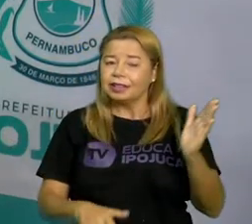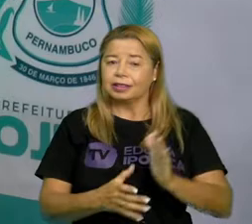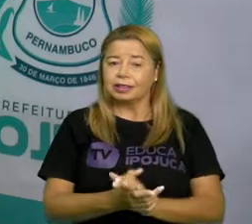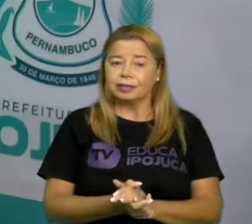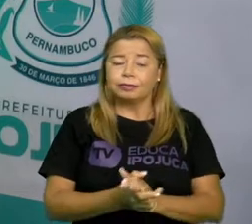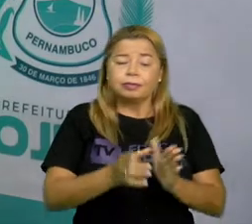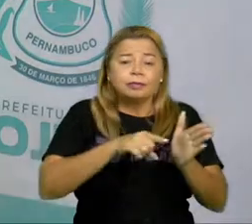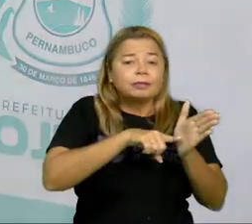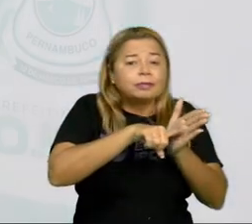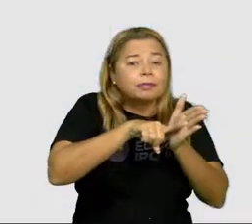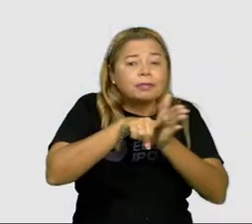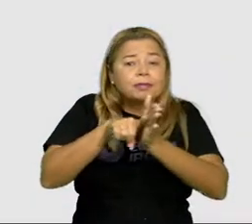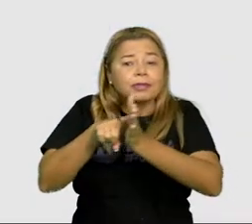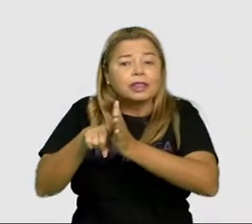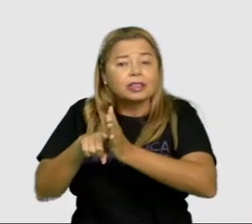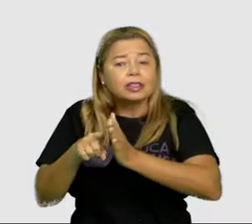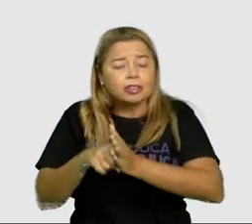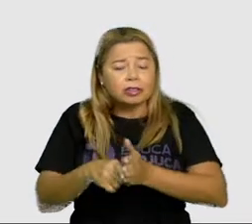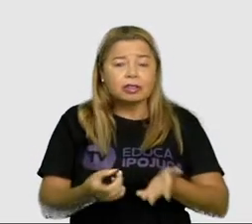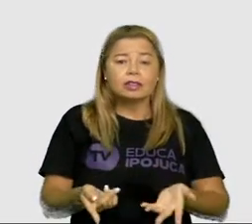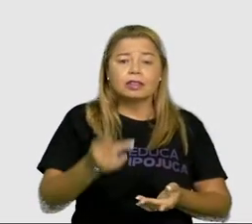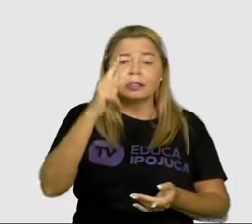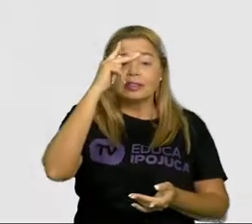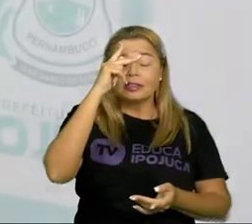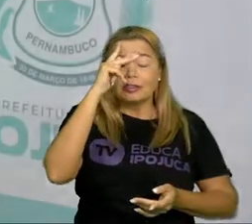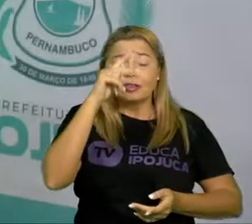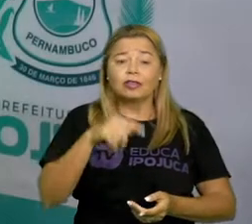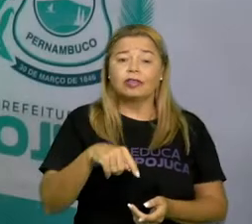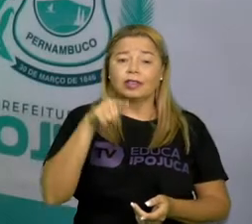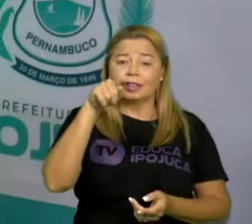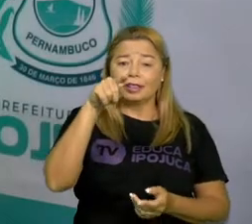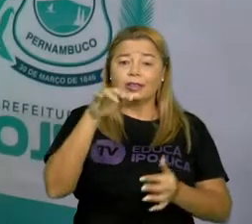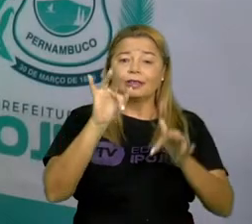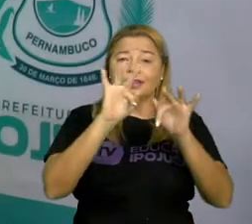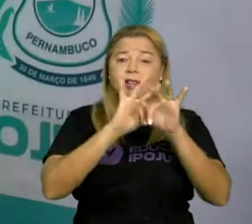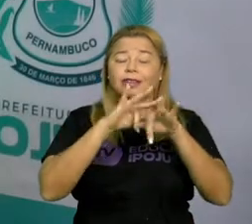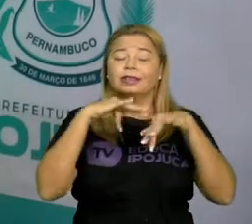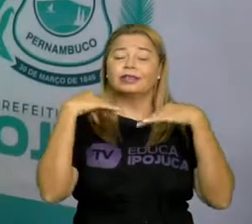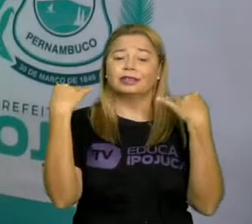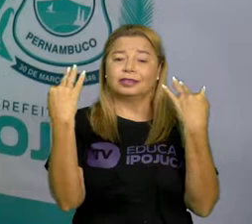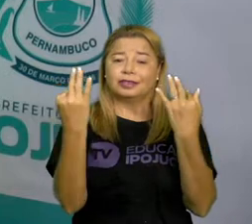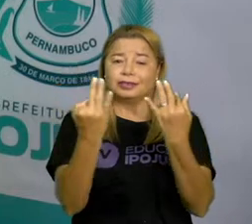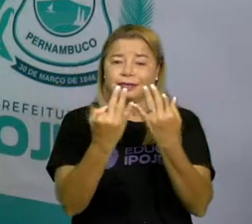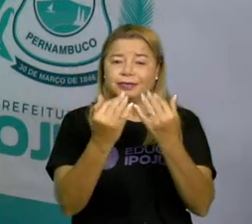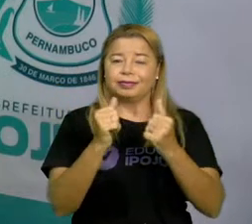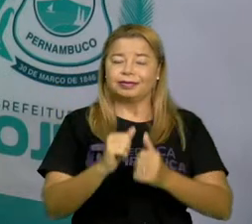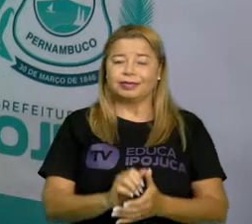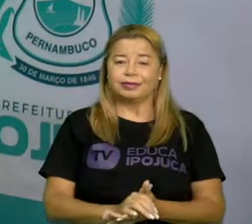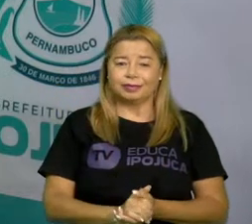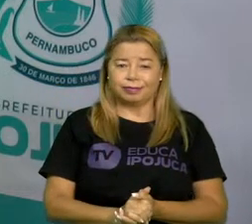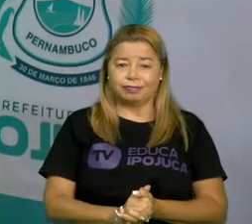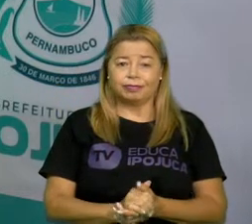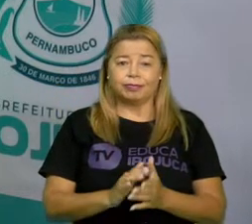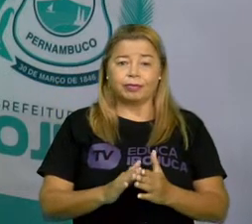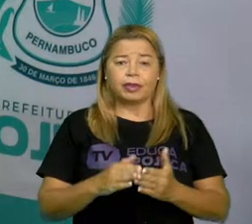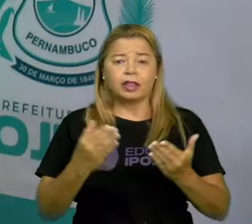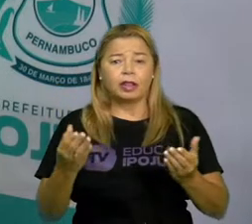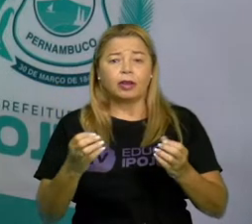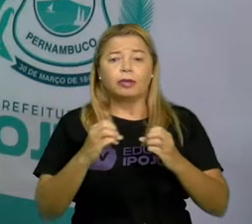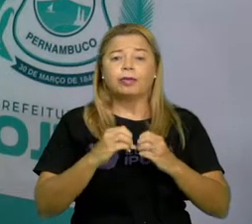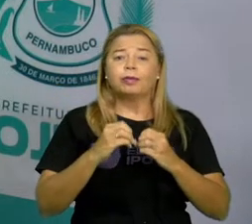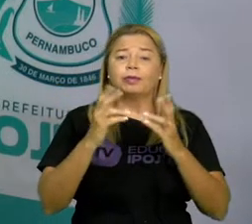pesquise a história de sua família. Essa daí vai ser uma fonte